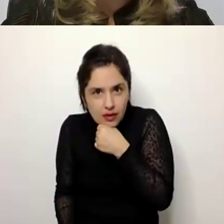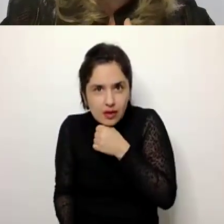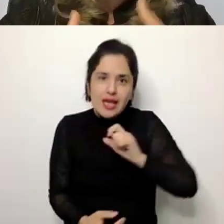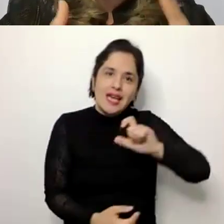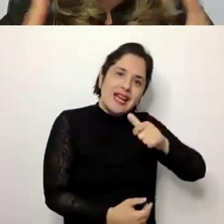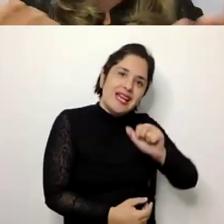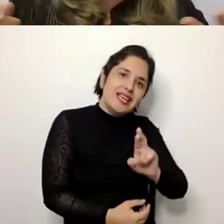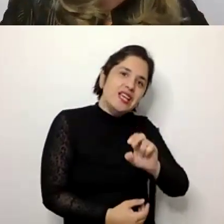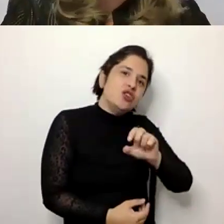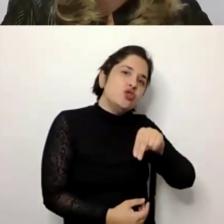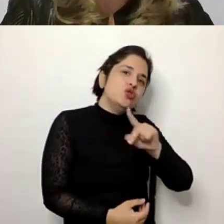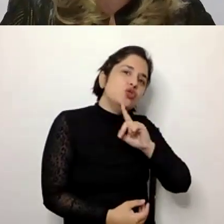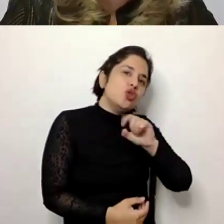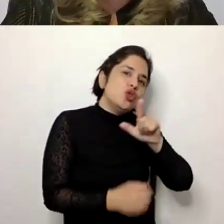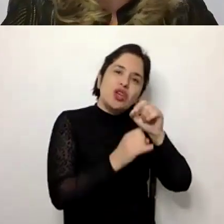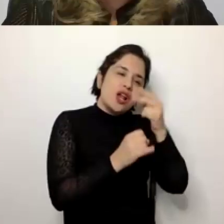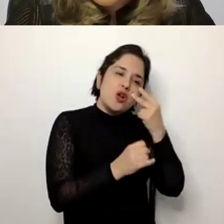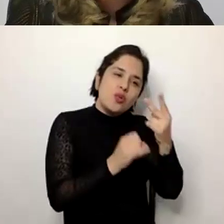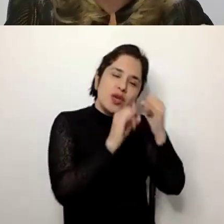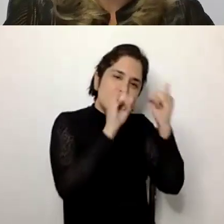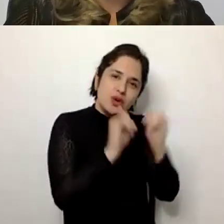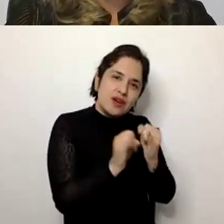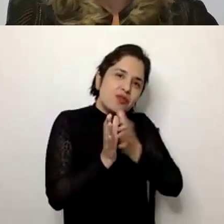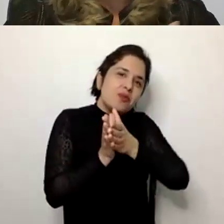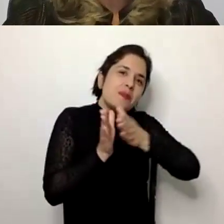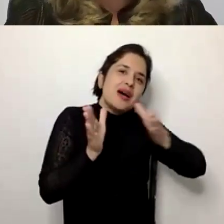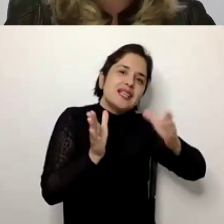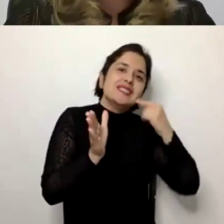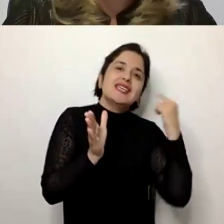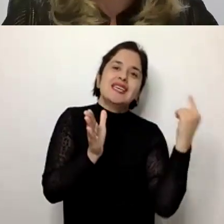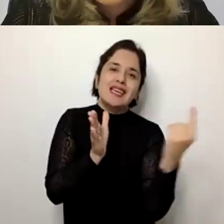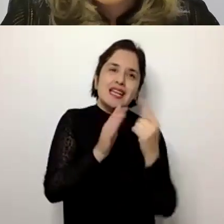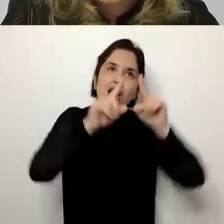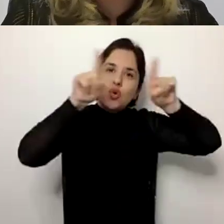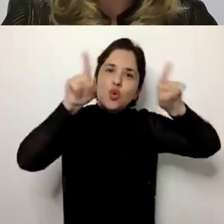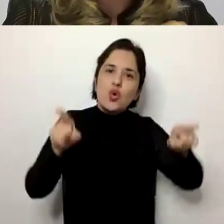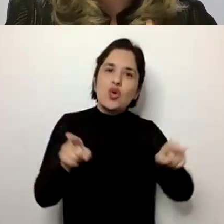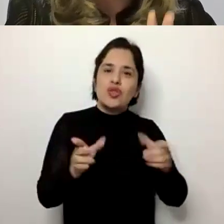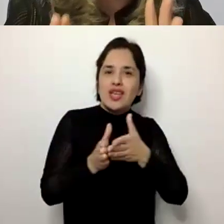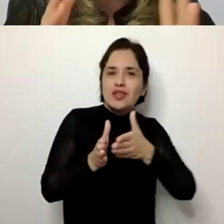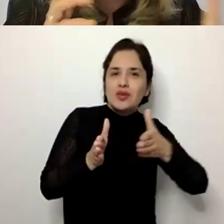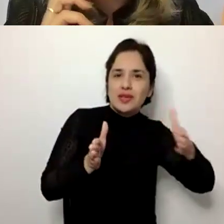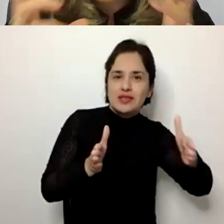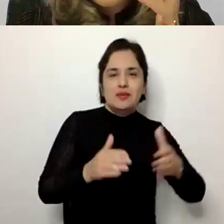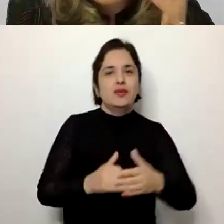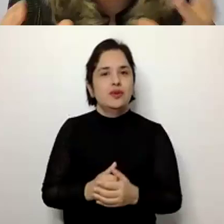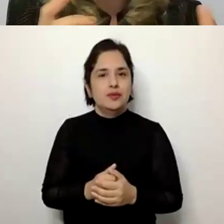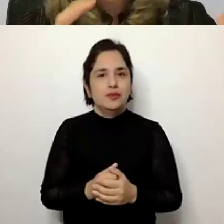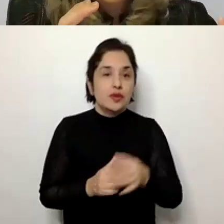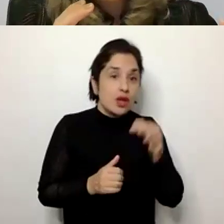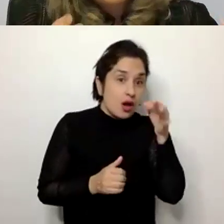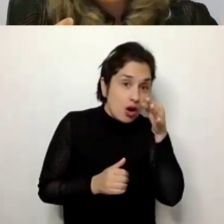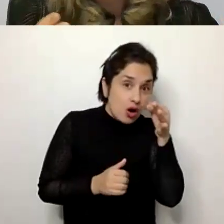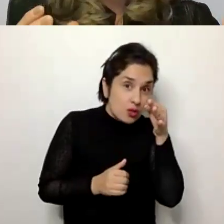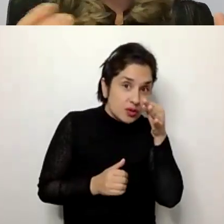já vai ver isso de uma forma mais ampliada, num contexto mais amplo. E observar a